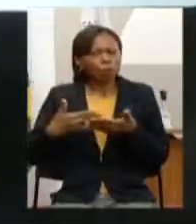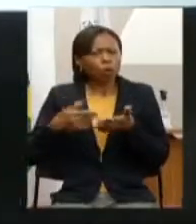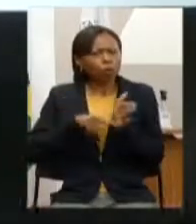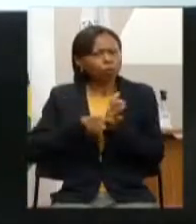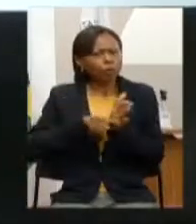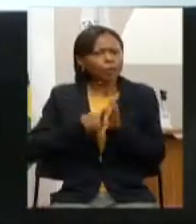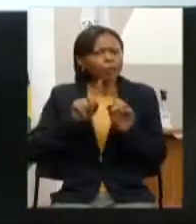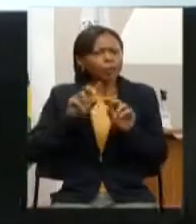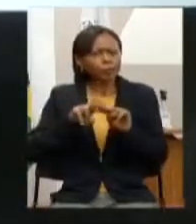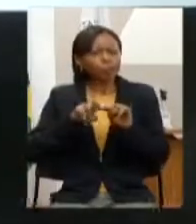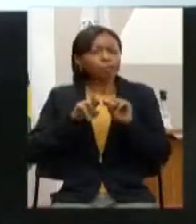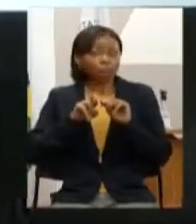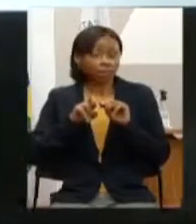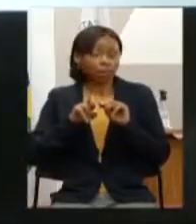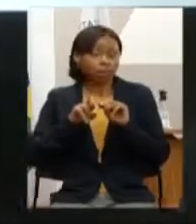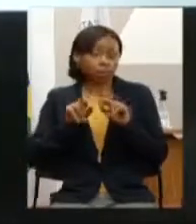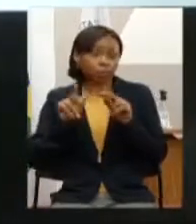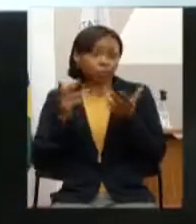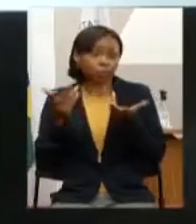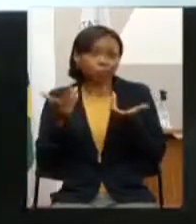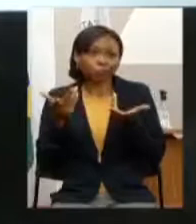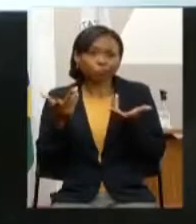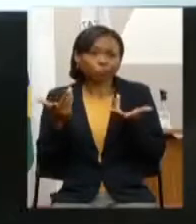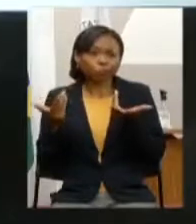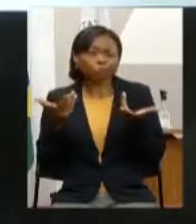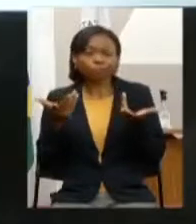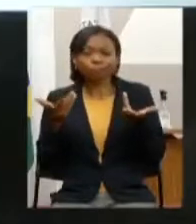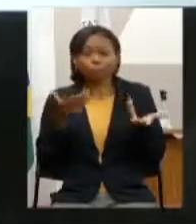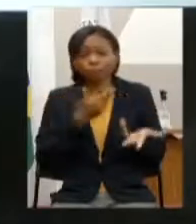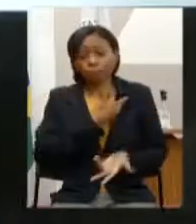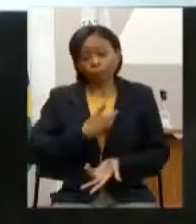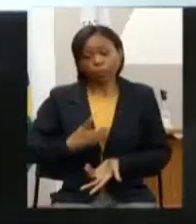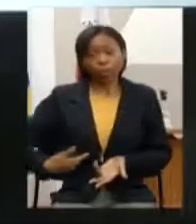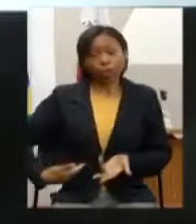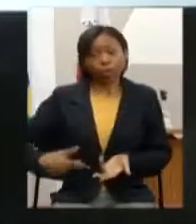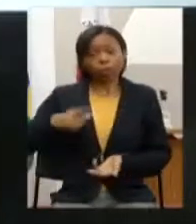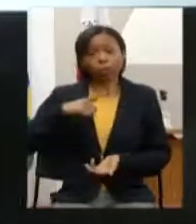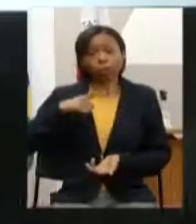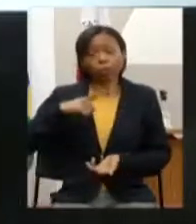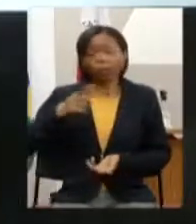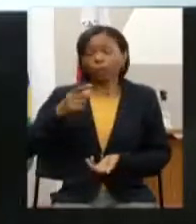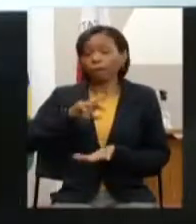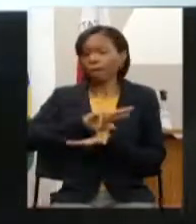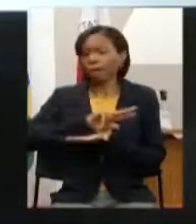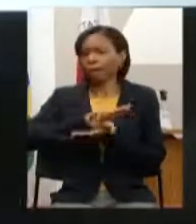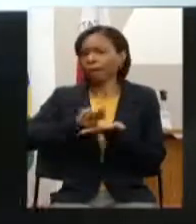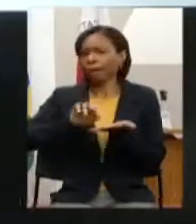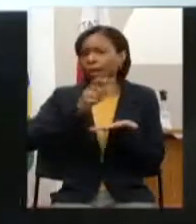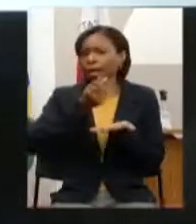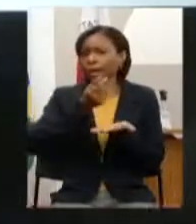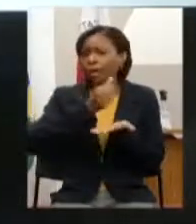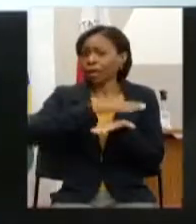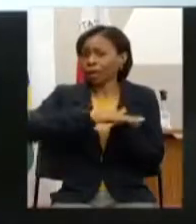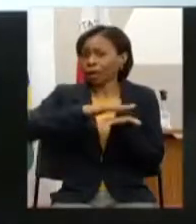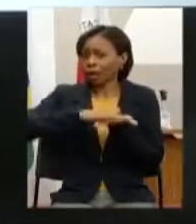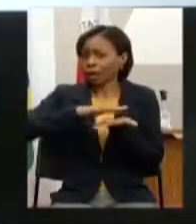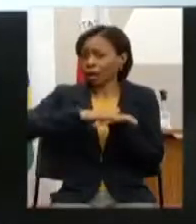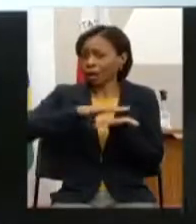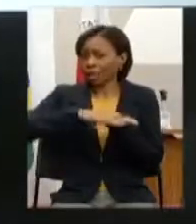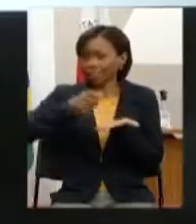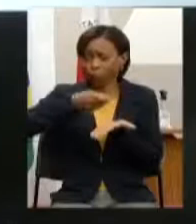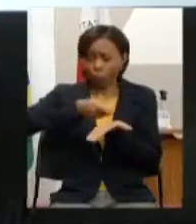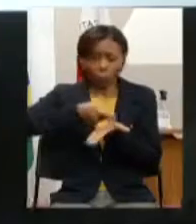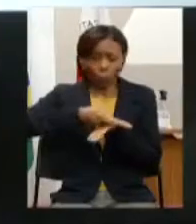decorrência disso o governo tem aí uma série de despesas de caráter obrigatório que a gente não